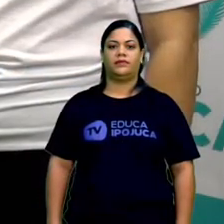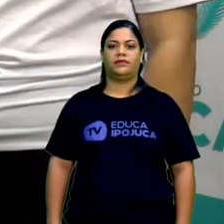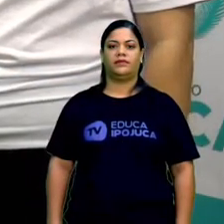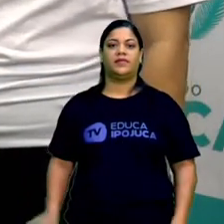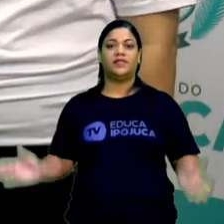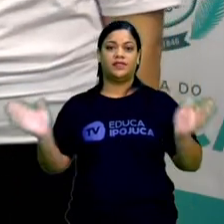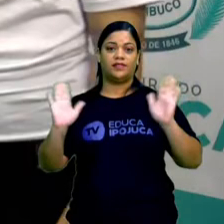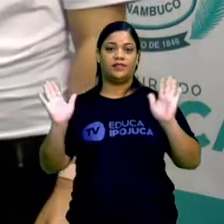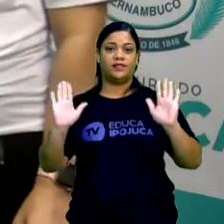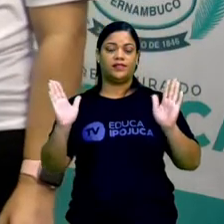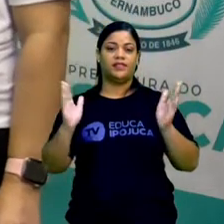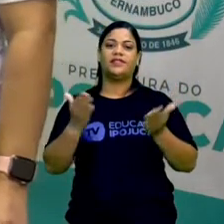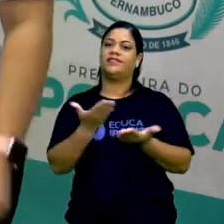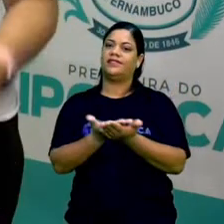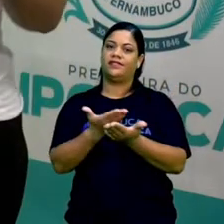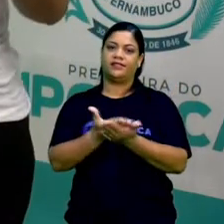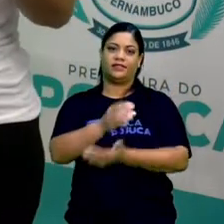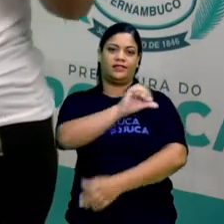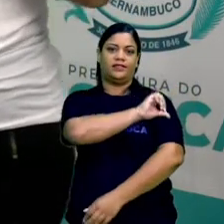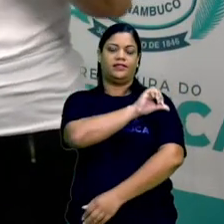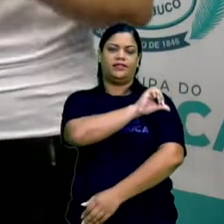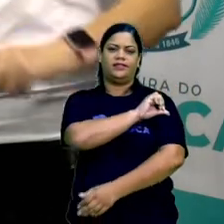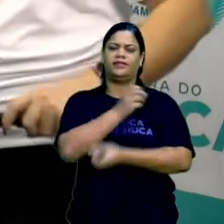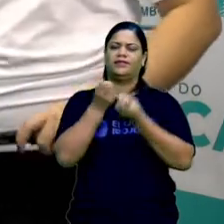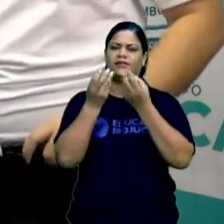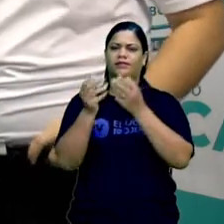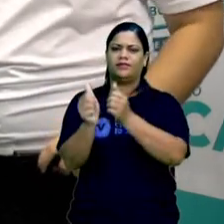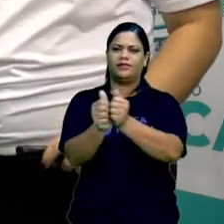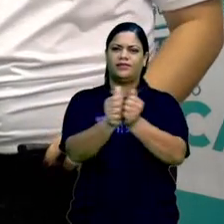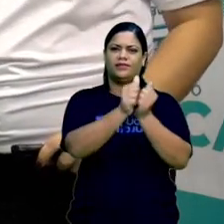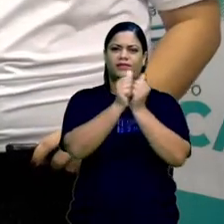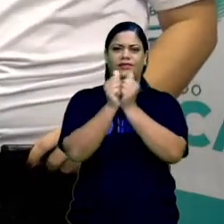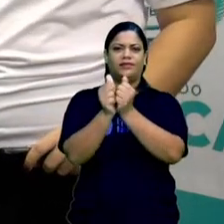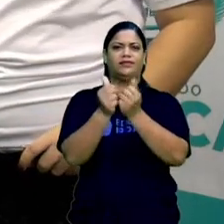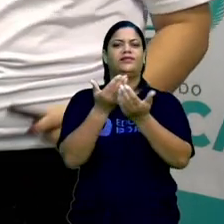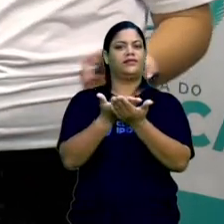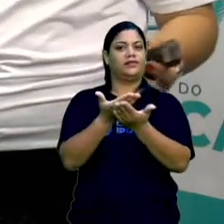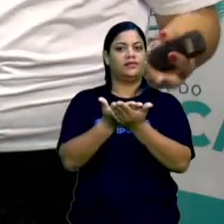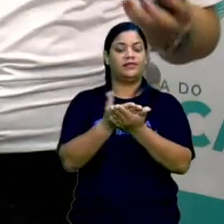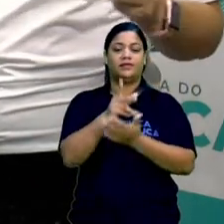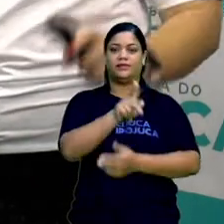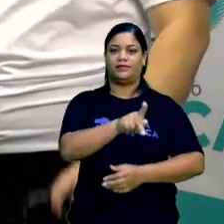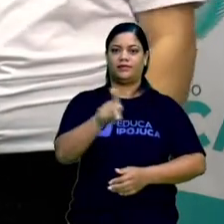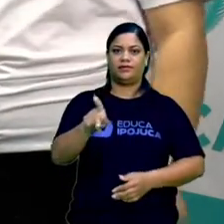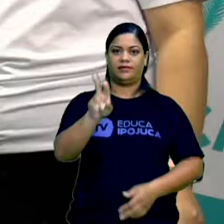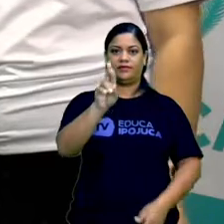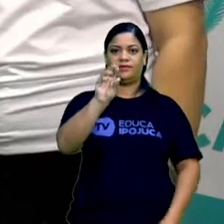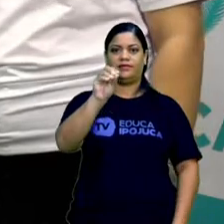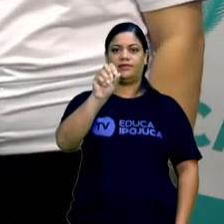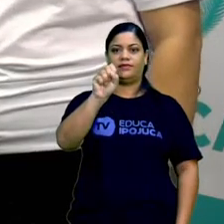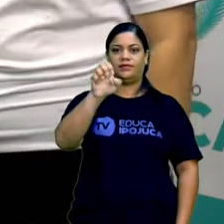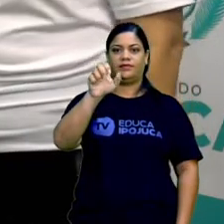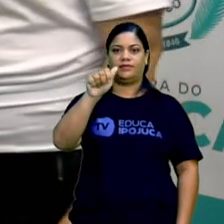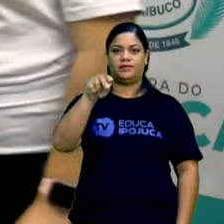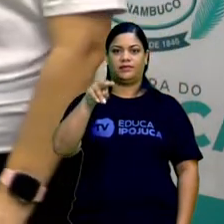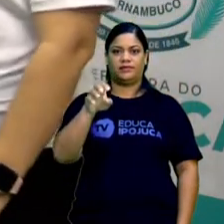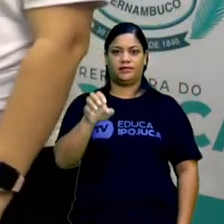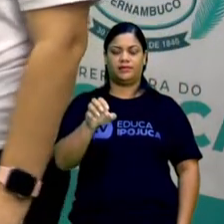Olá, estudantes do nono ano! Que prazer estarmos juntos para mais uma aula. Eu sou a professora Rosiane Portela.